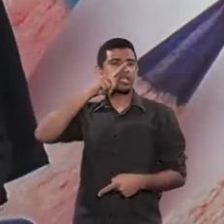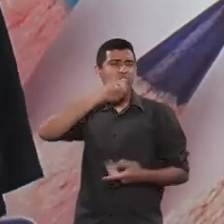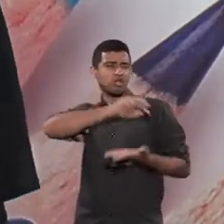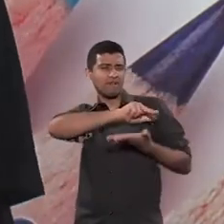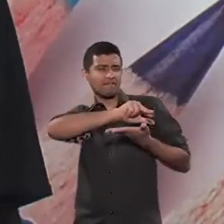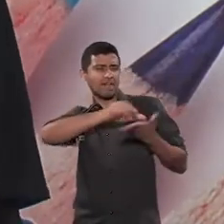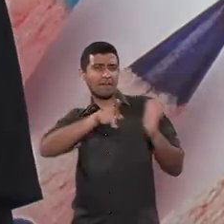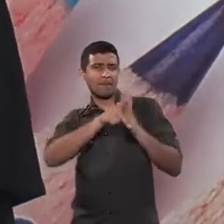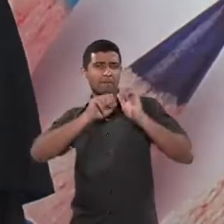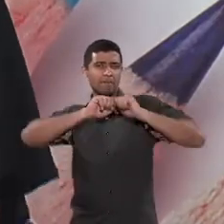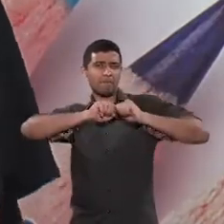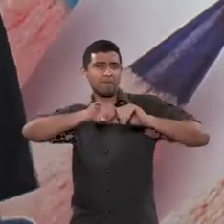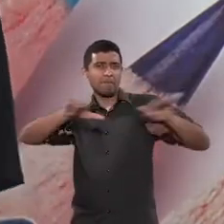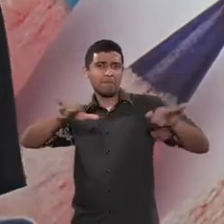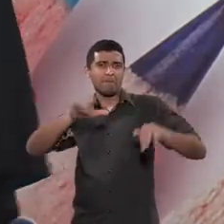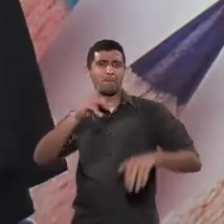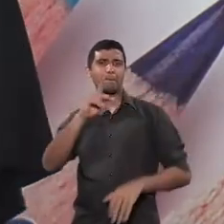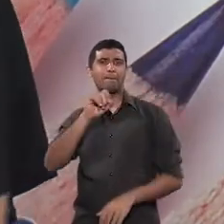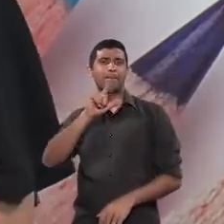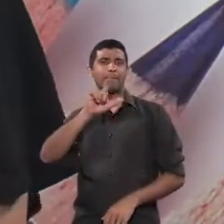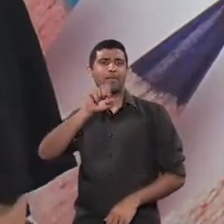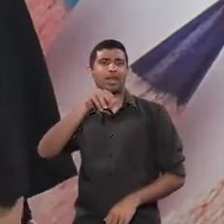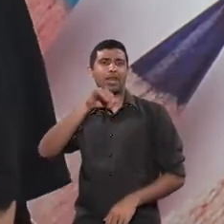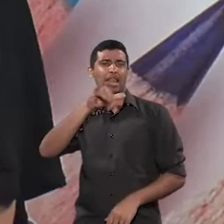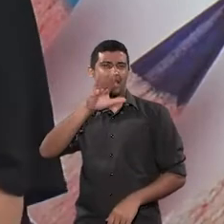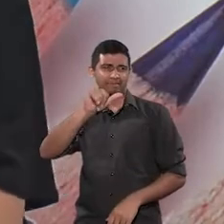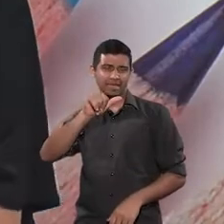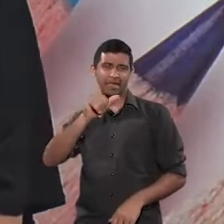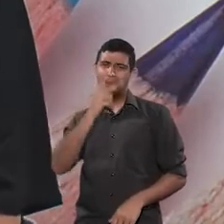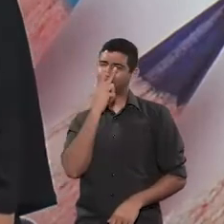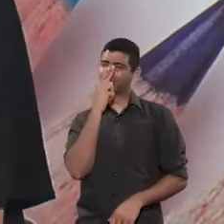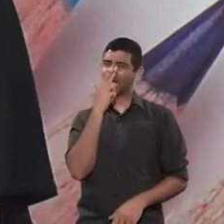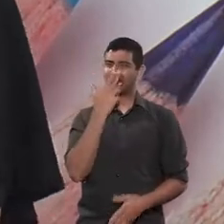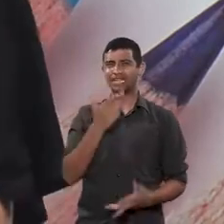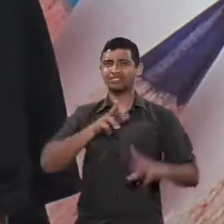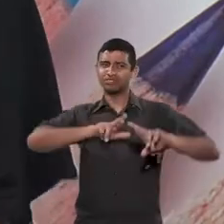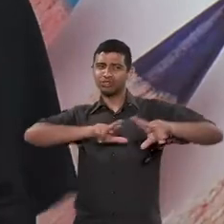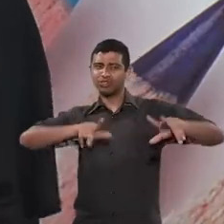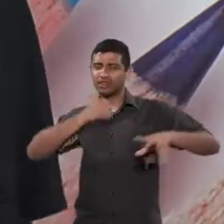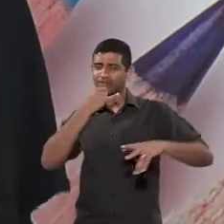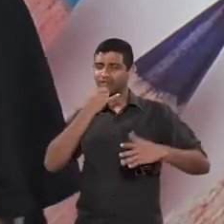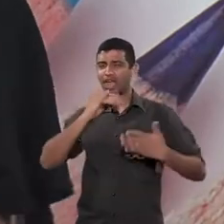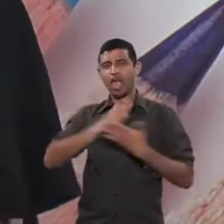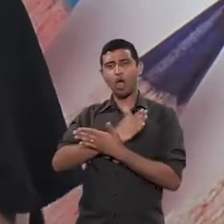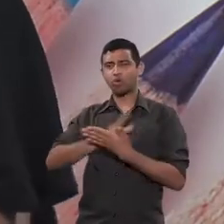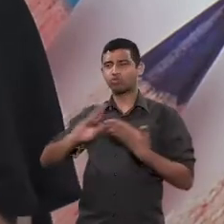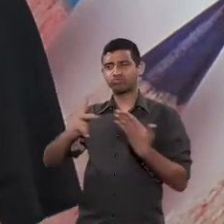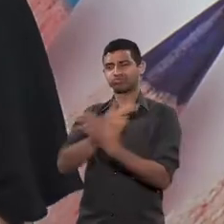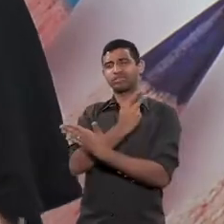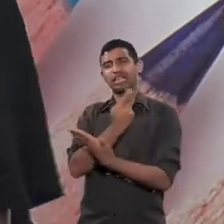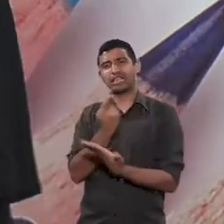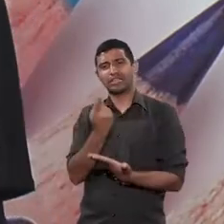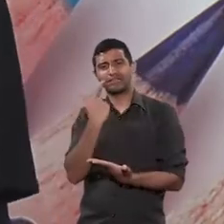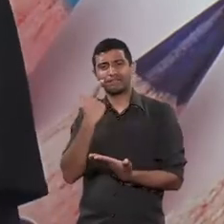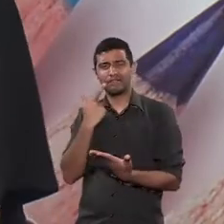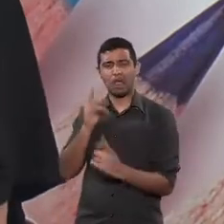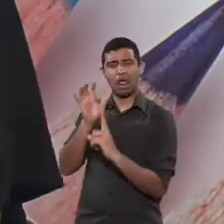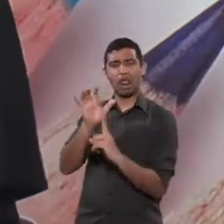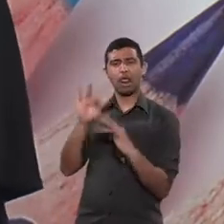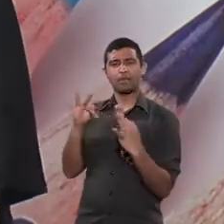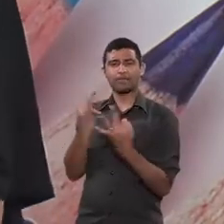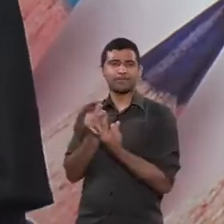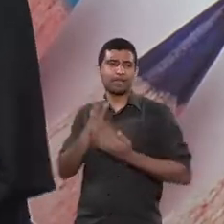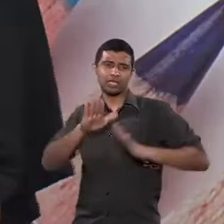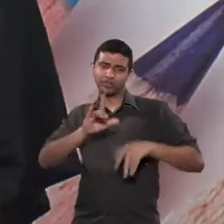riscos dessa polêmica, porque me parece que é muito tênue a linha que separa o que está ocorrendo como alienação parental do que